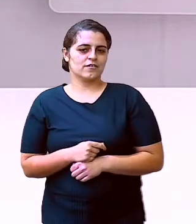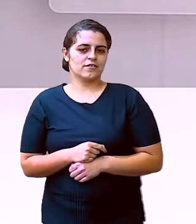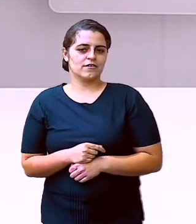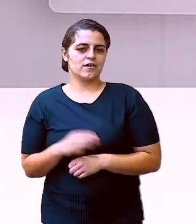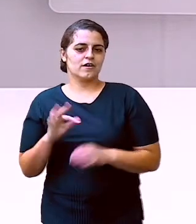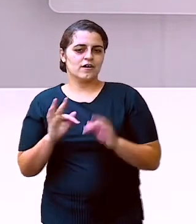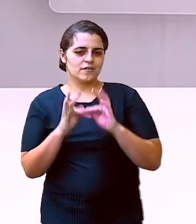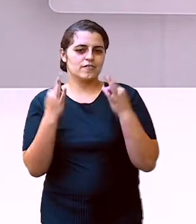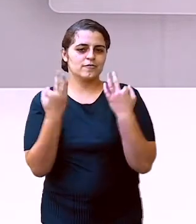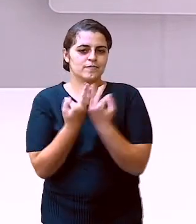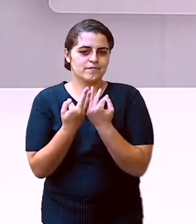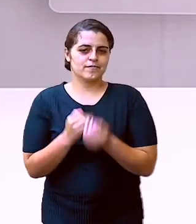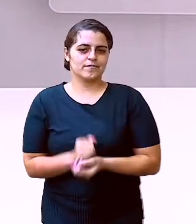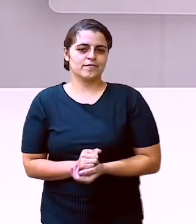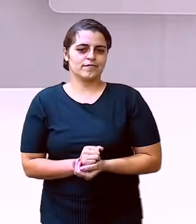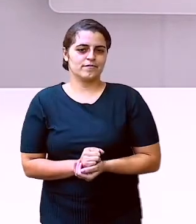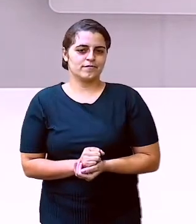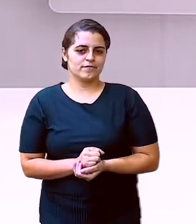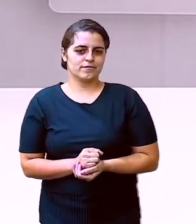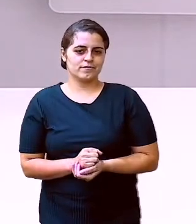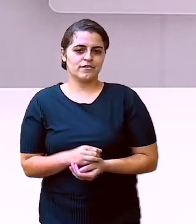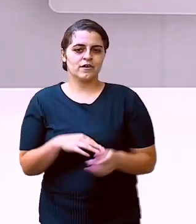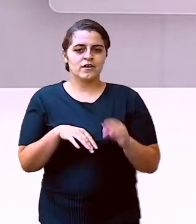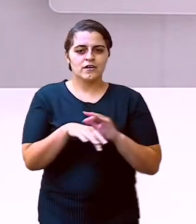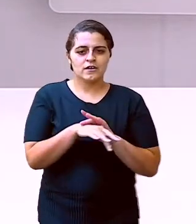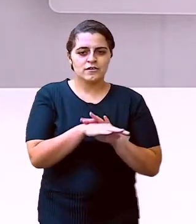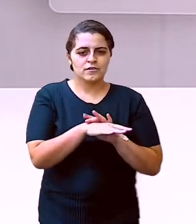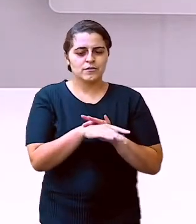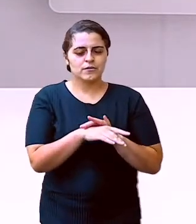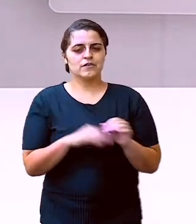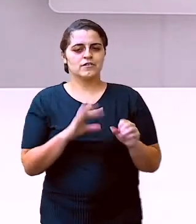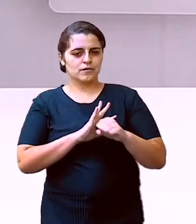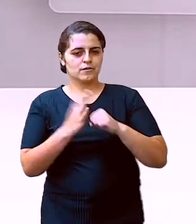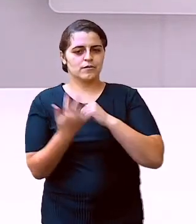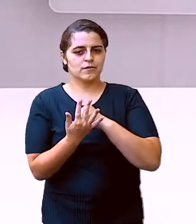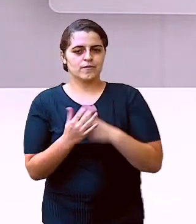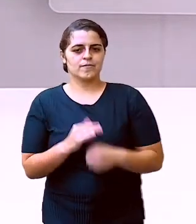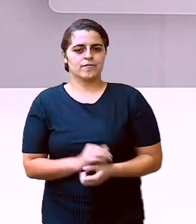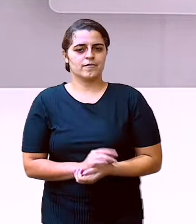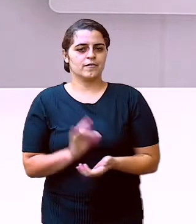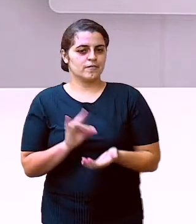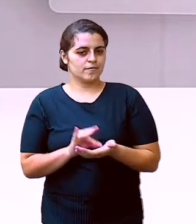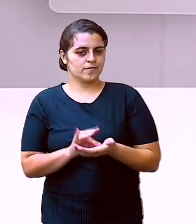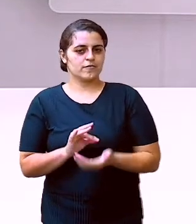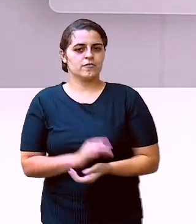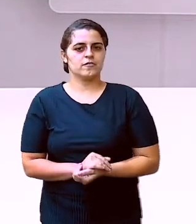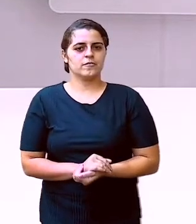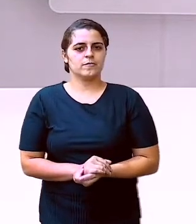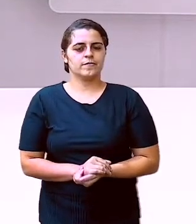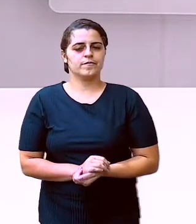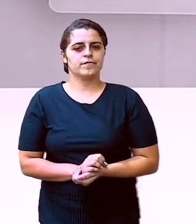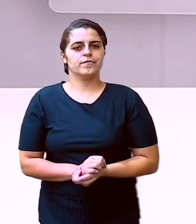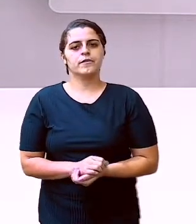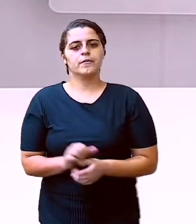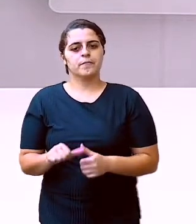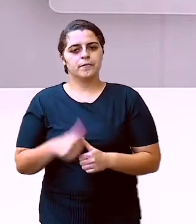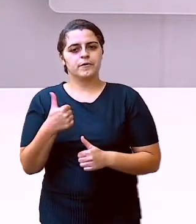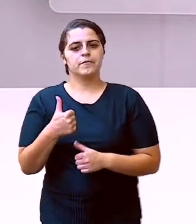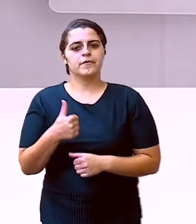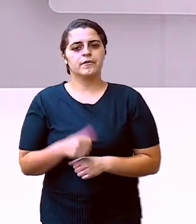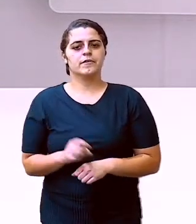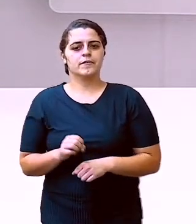a sua família, dessa doença do coronavírus, não é mesmo? Muito bem. Primeira